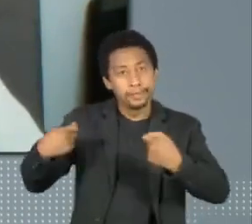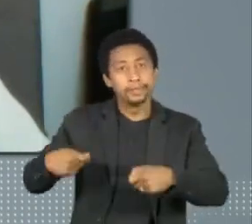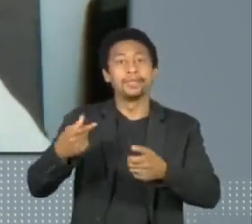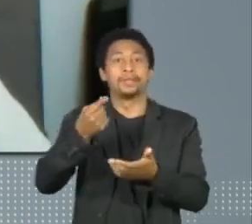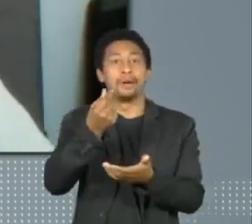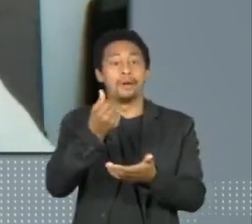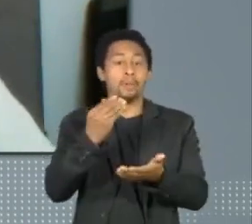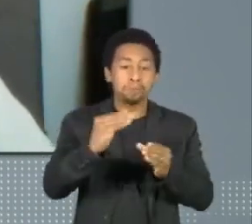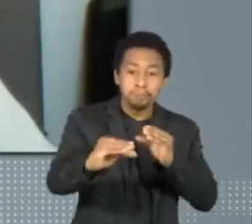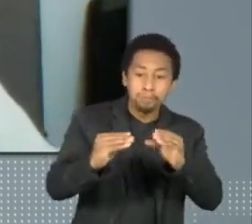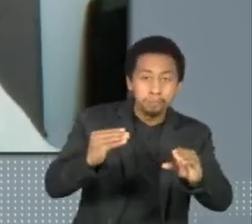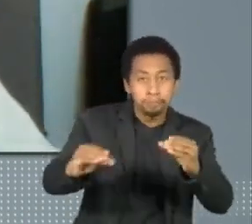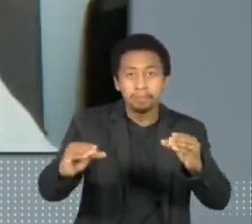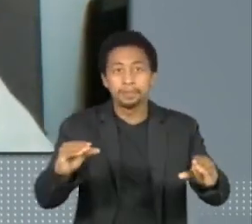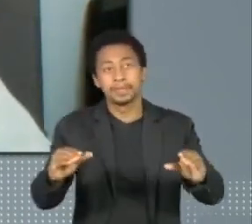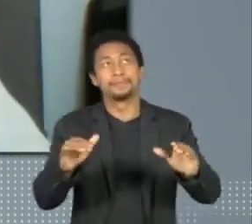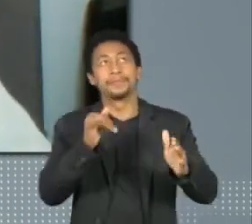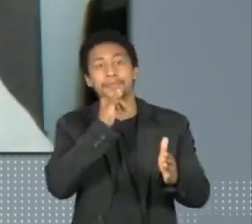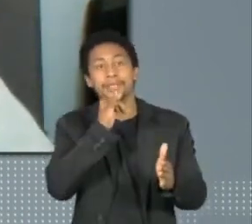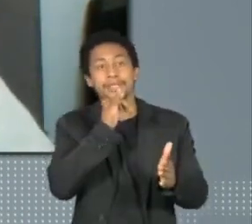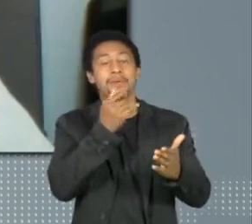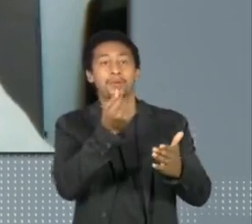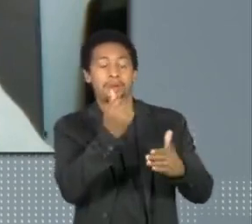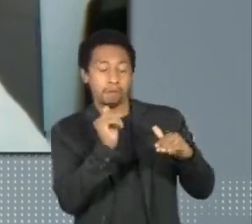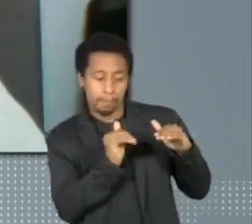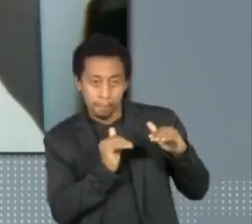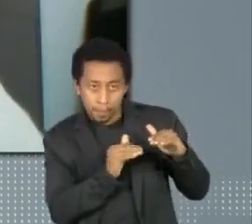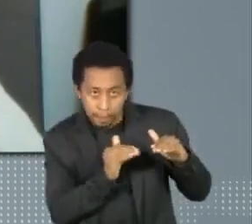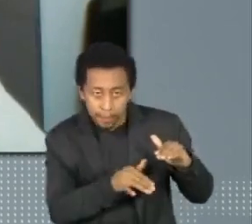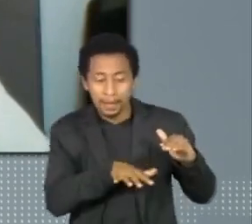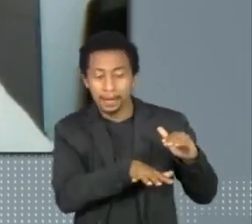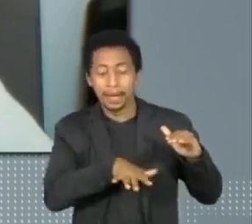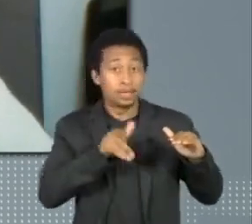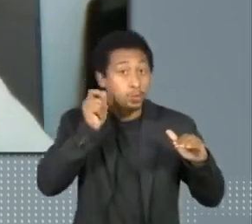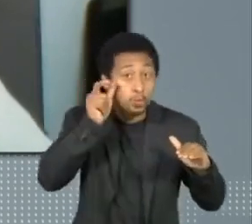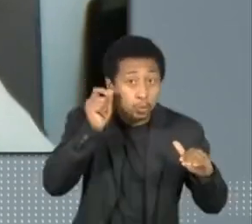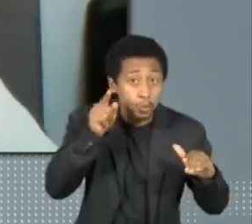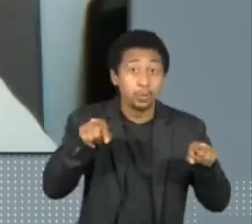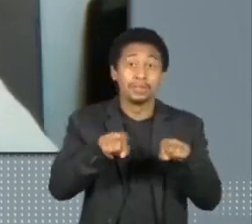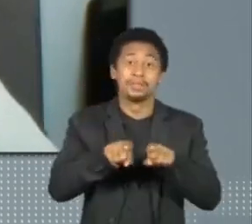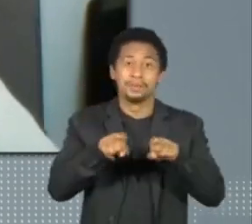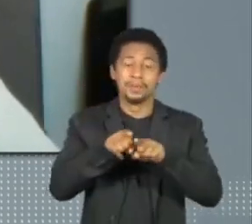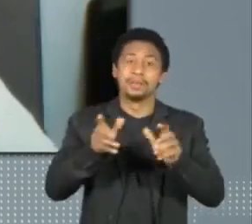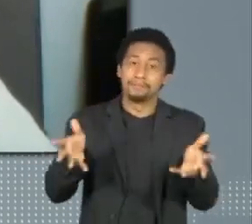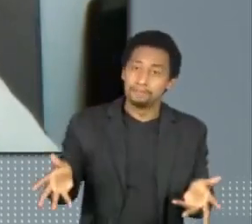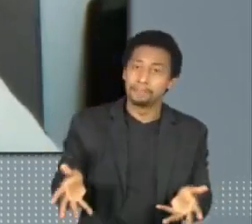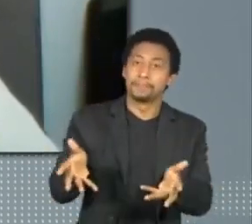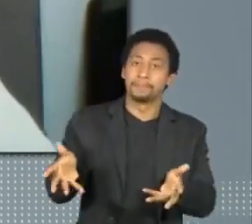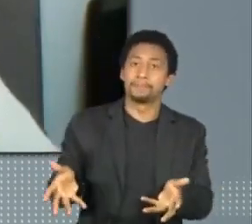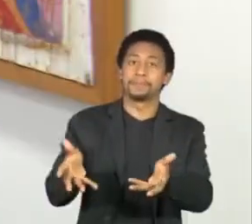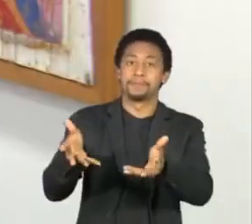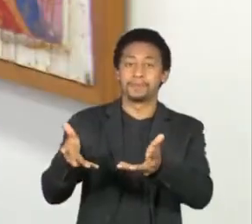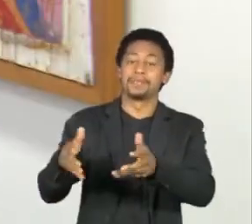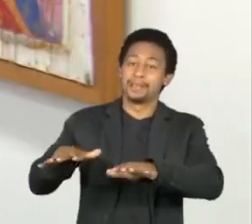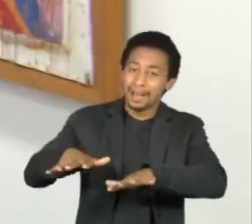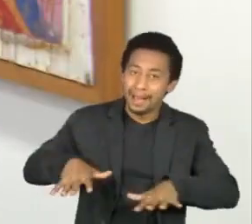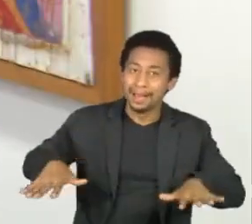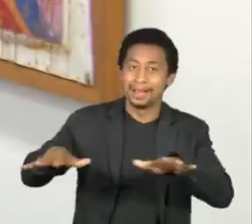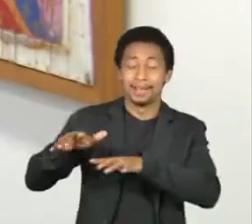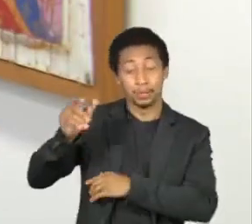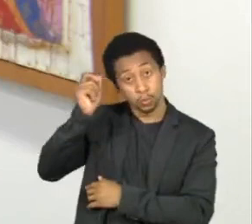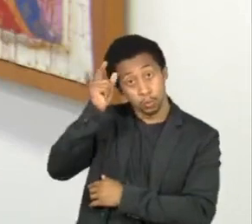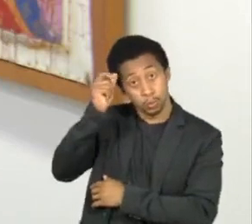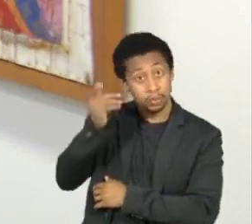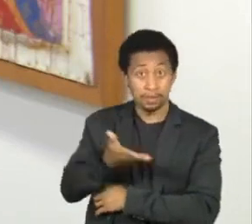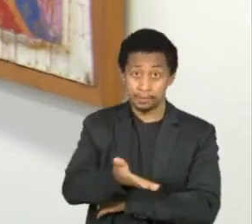outros mecanismos de incentivo, como o Fundo Nacional de Cultura, políticas de capilarização das iniciativas culturais. Outra mudança